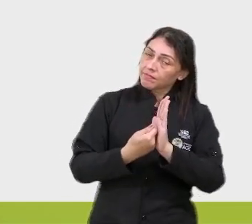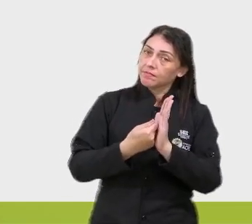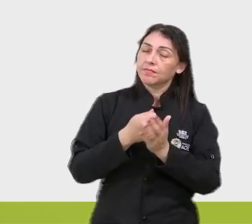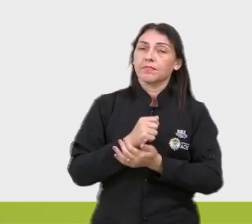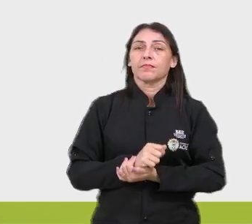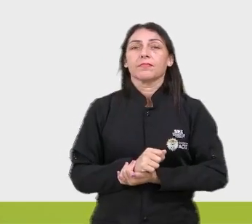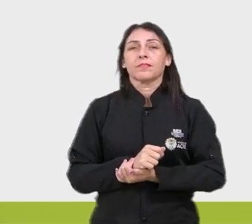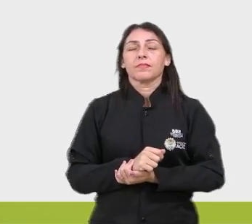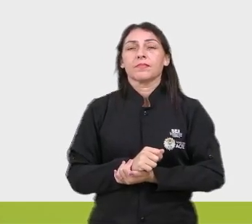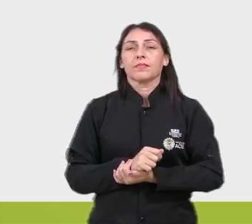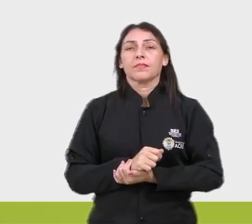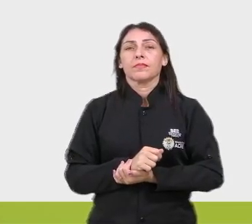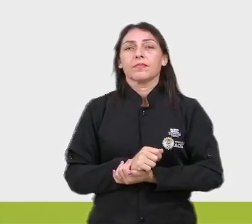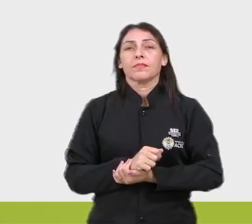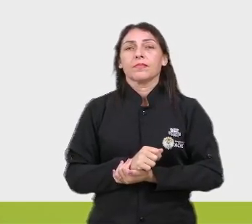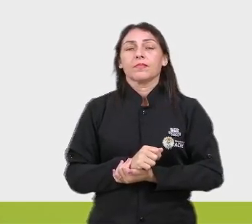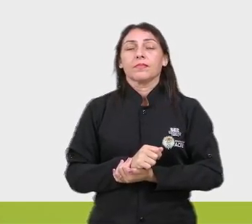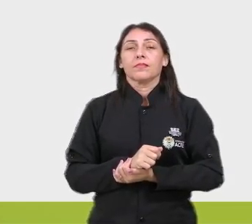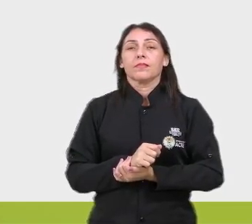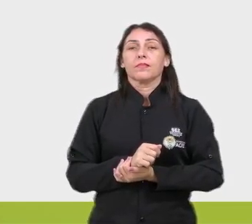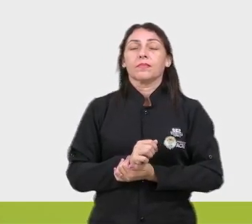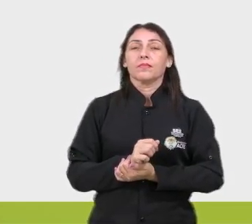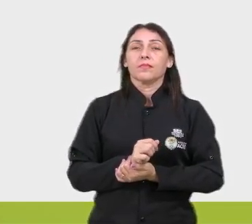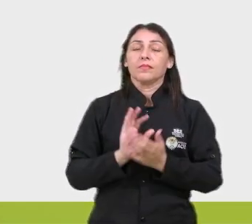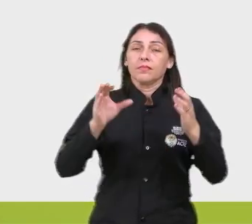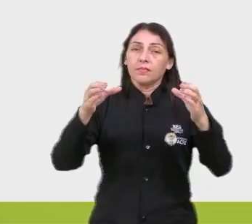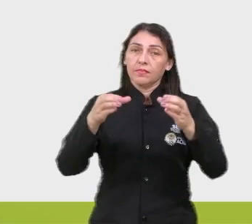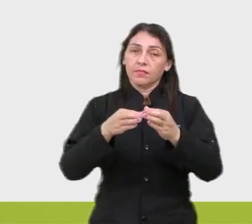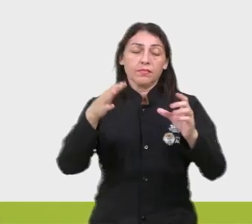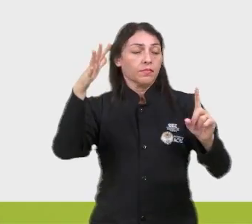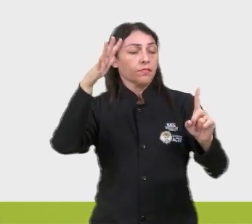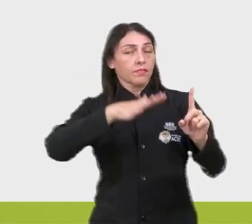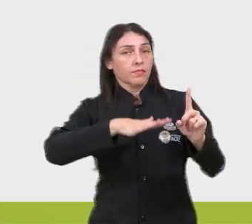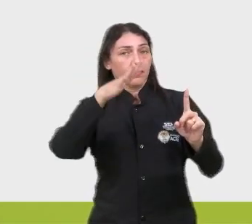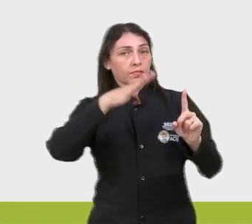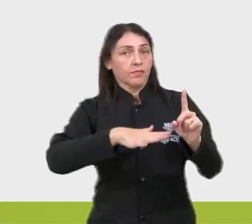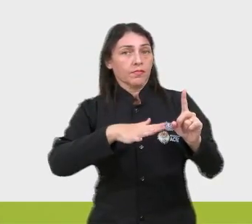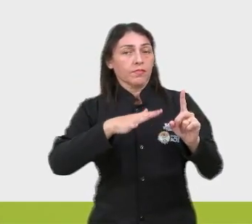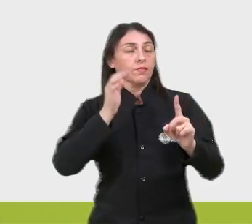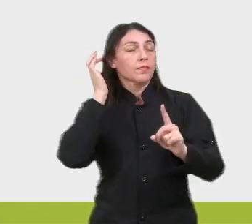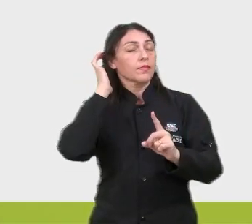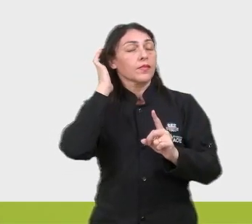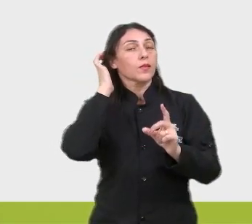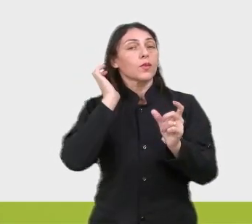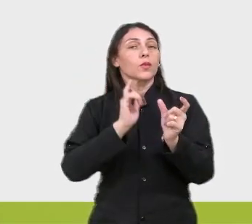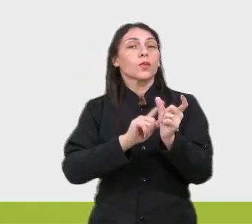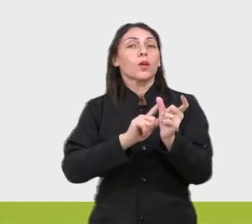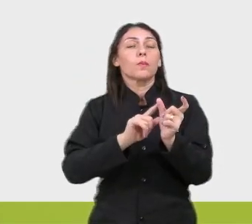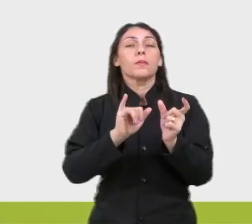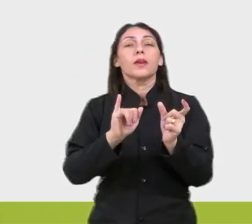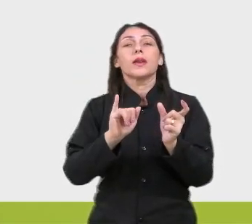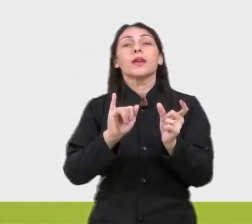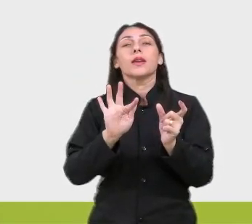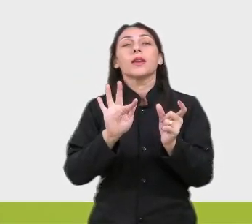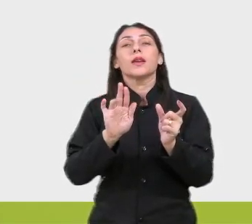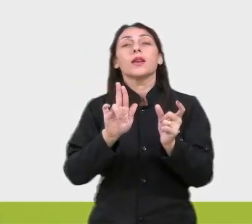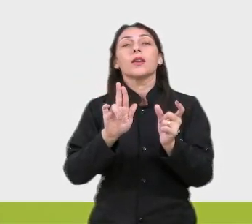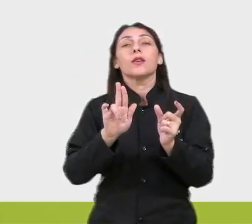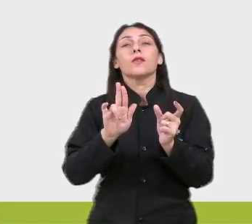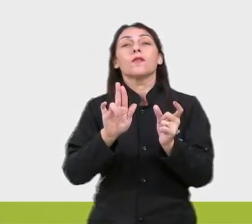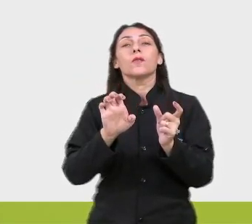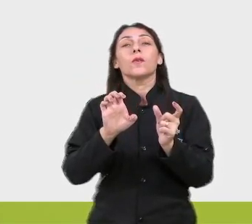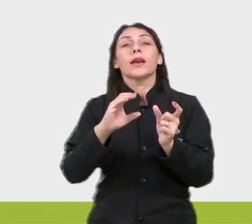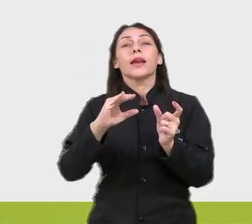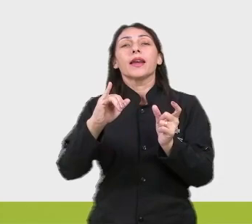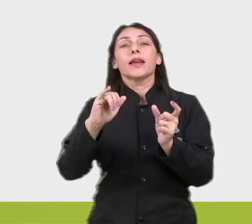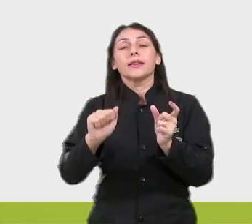diz assim, a maior rede de manipulação que influência, né? Ele colocou influência porque colocou aqui um acento